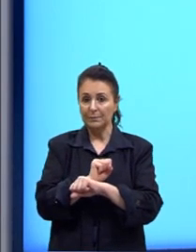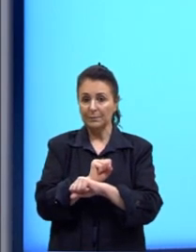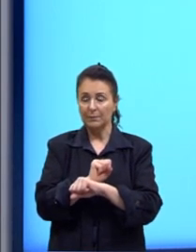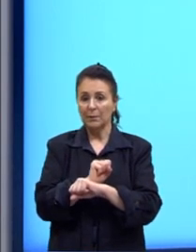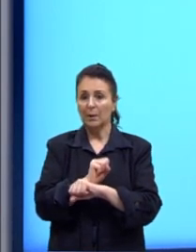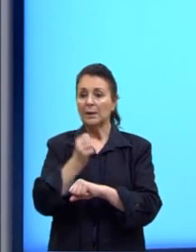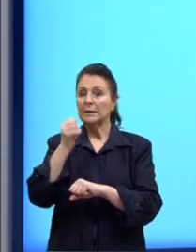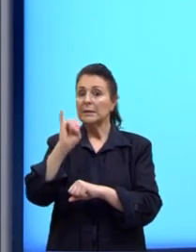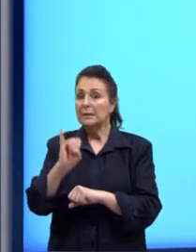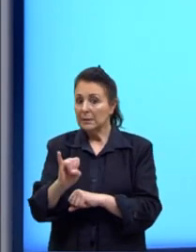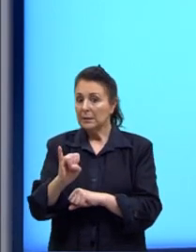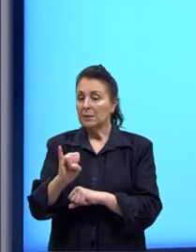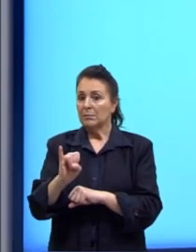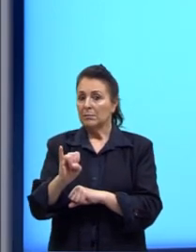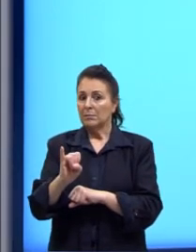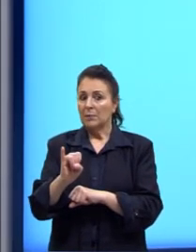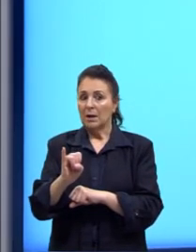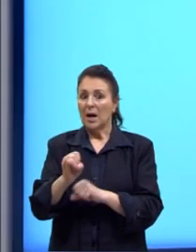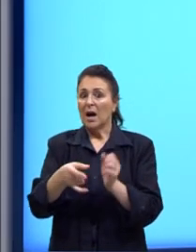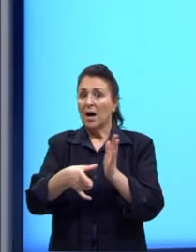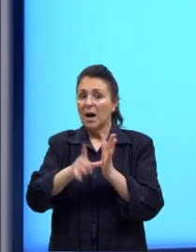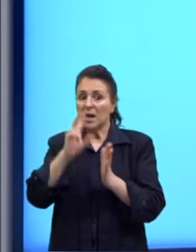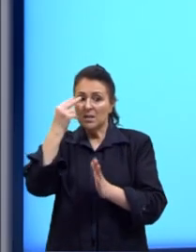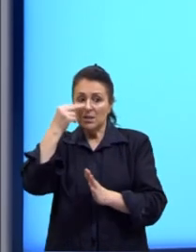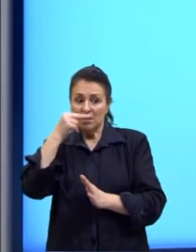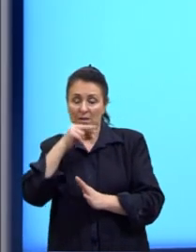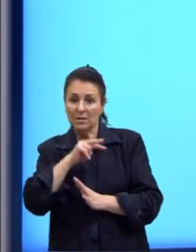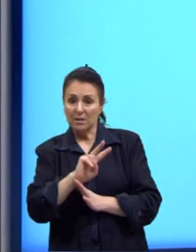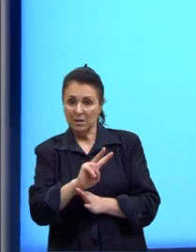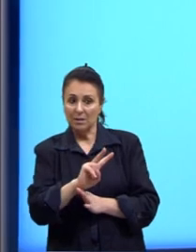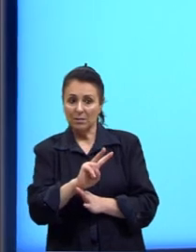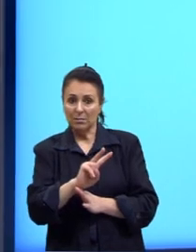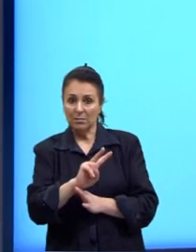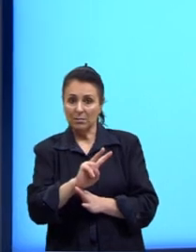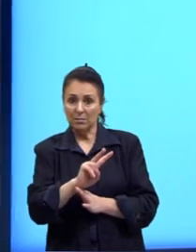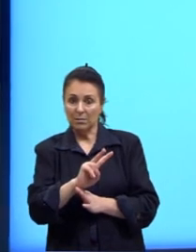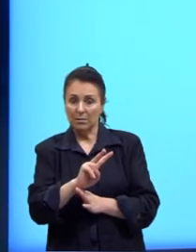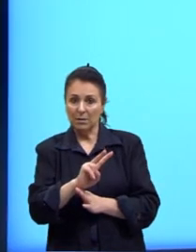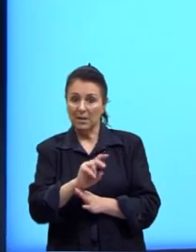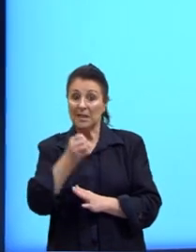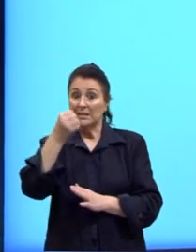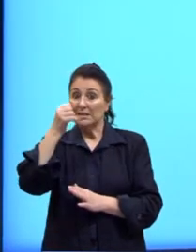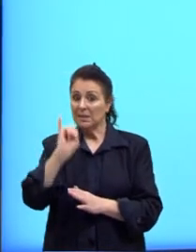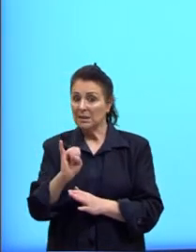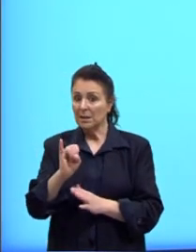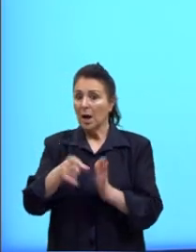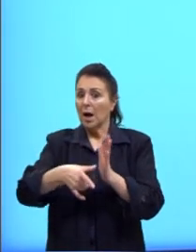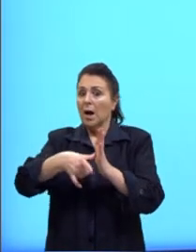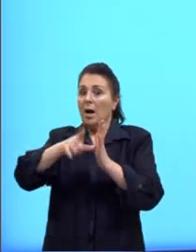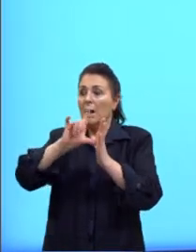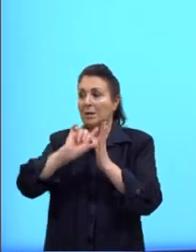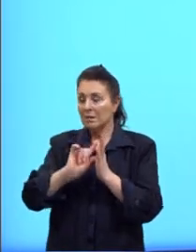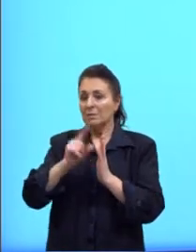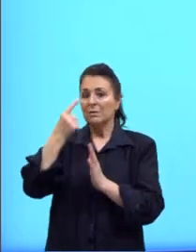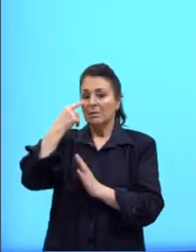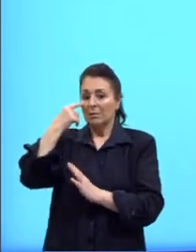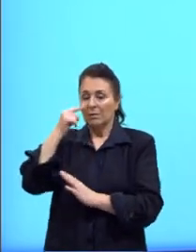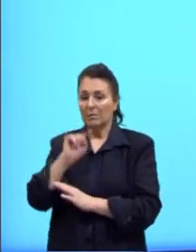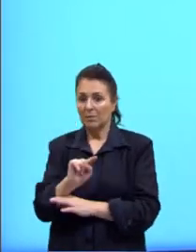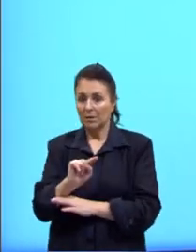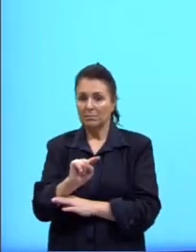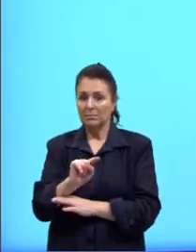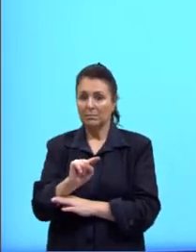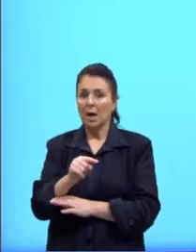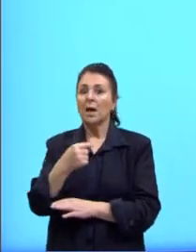Se eu tivesse visto ela, ou tivesse a visto dentro da língua portuguesa, nós falamos assim, eu